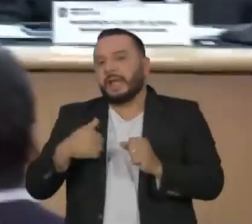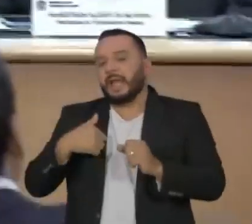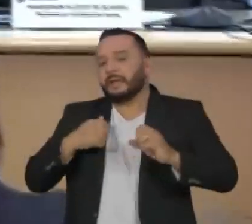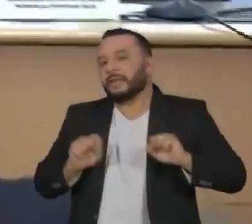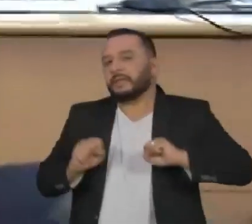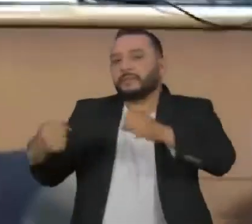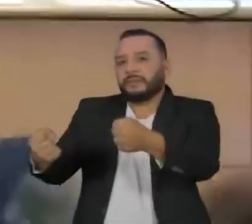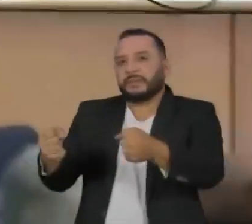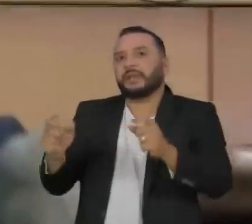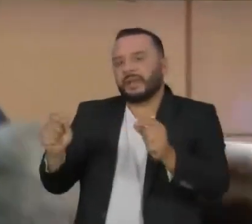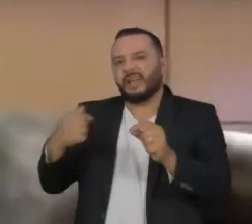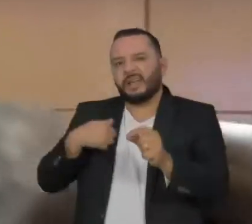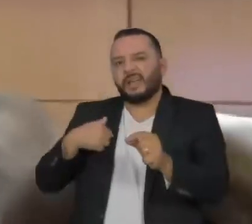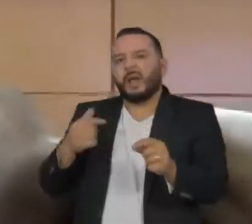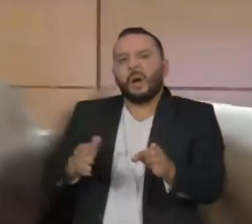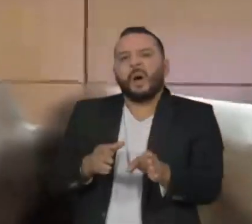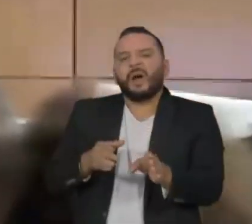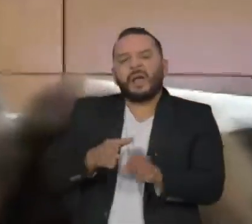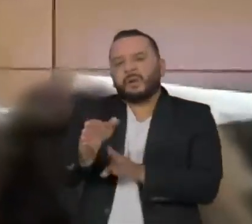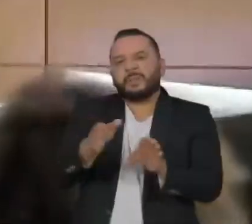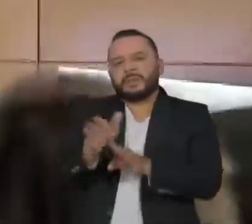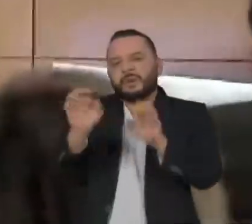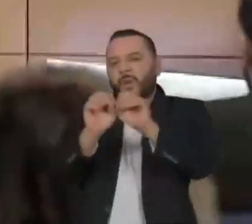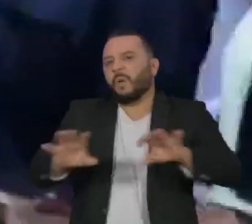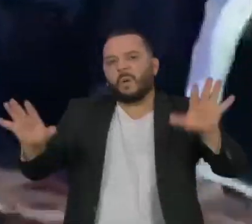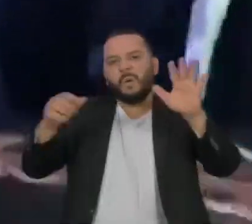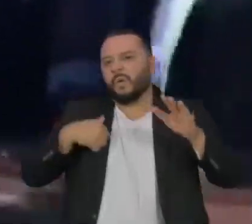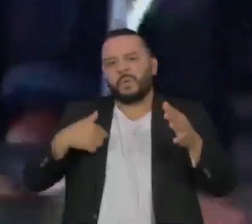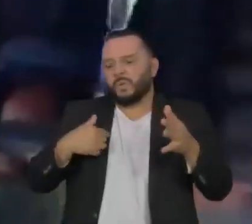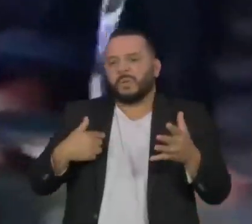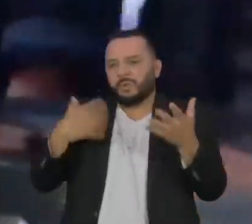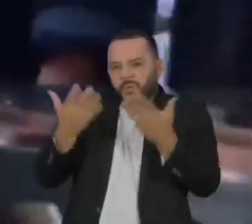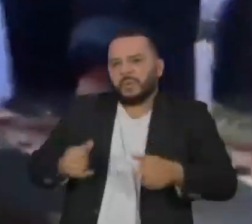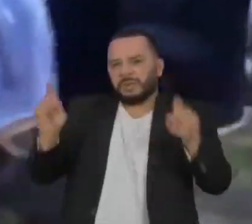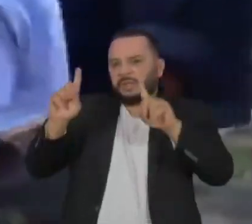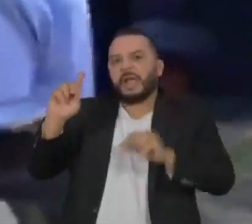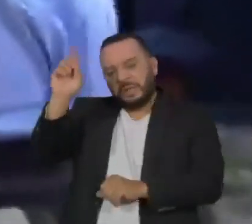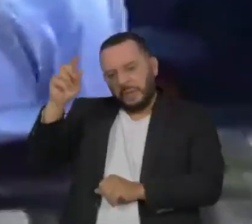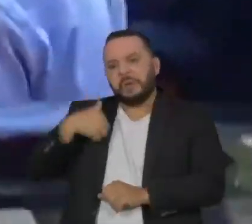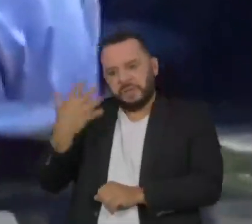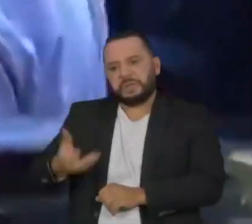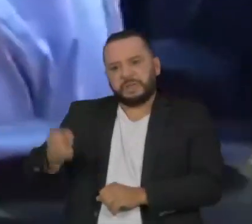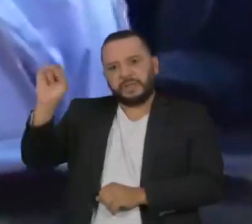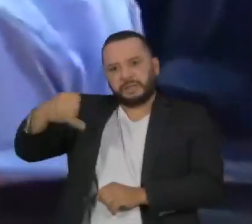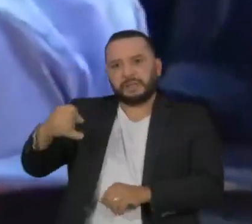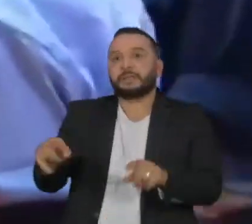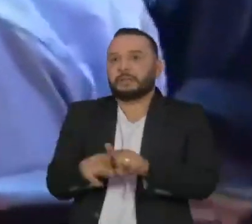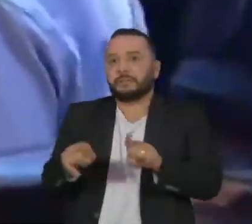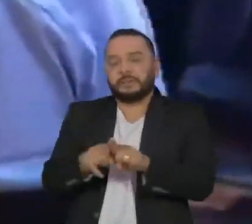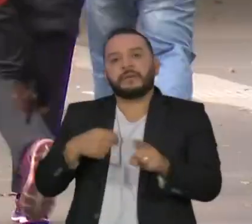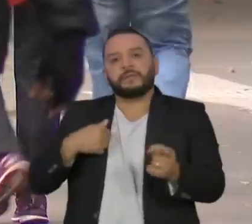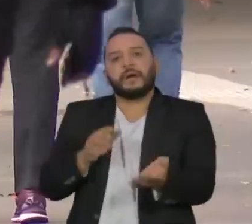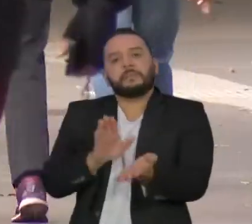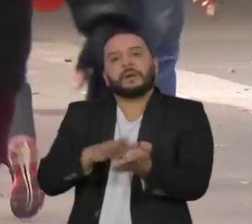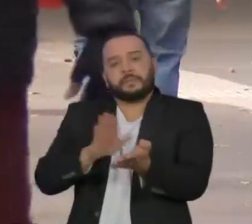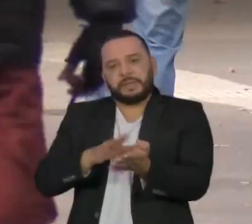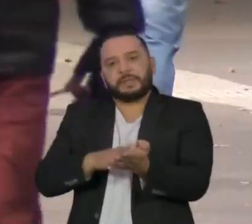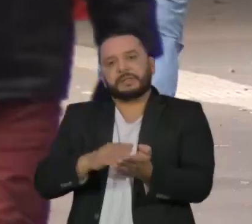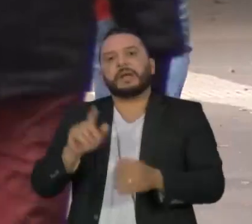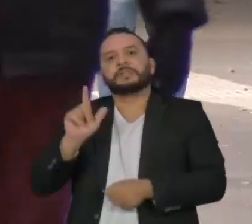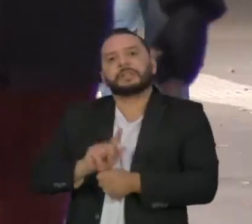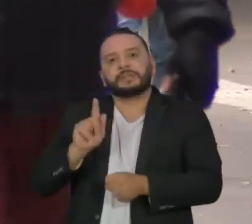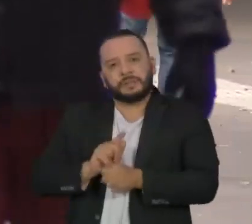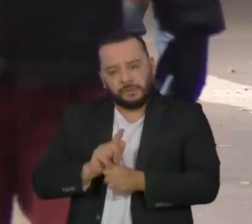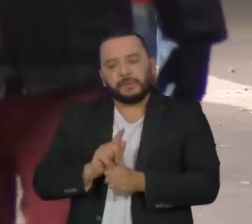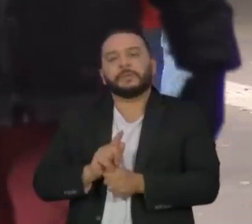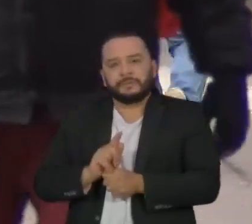contrária às recomendações das autoridades sanitárias. O presidente deve fazer um elogio à própria gestão e dizer que o